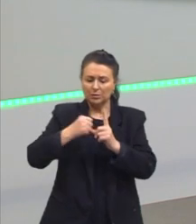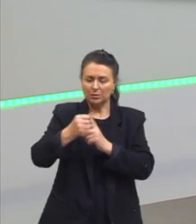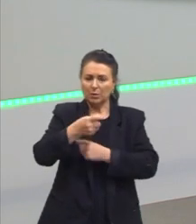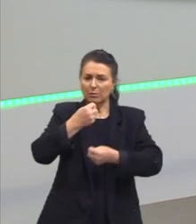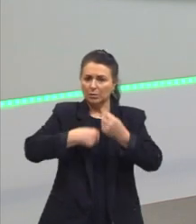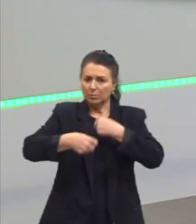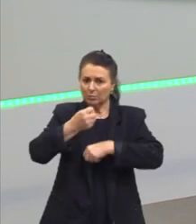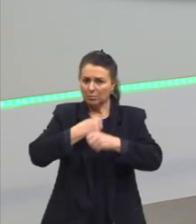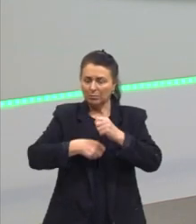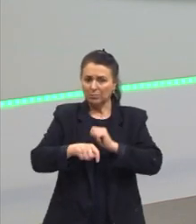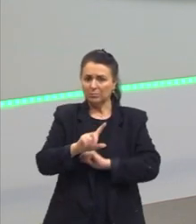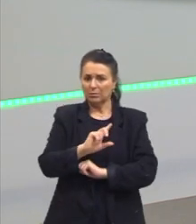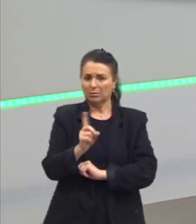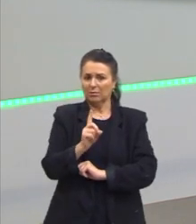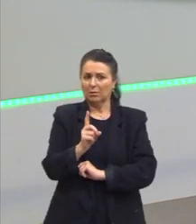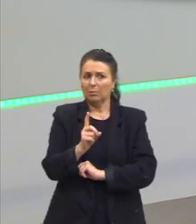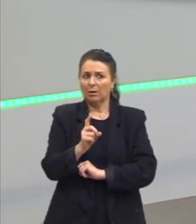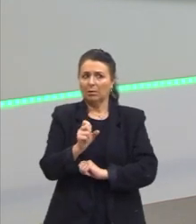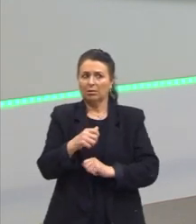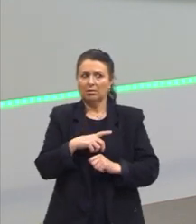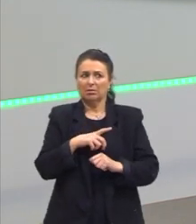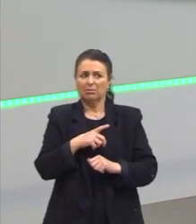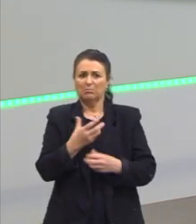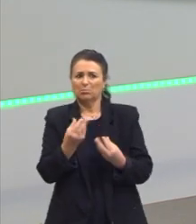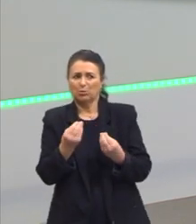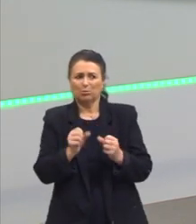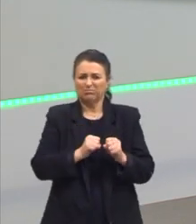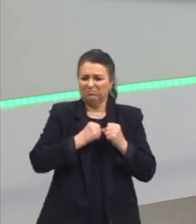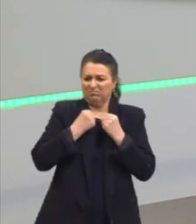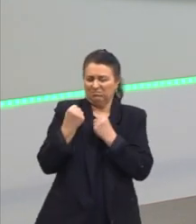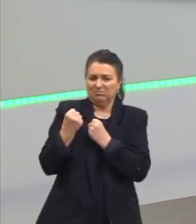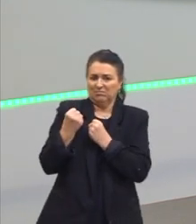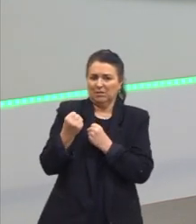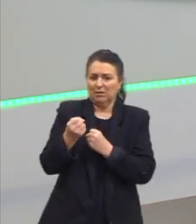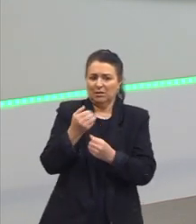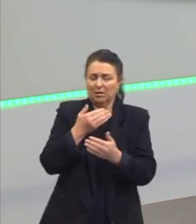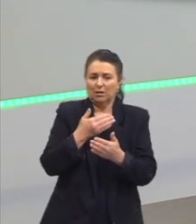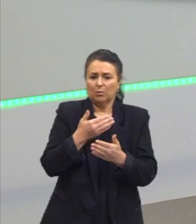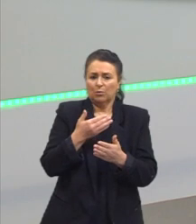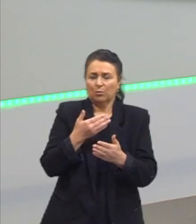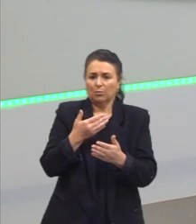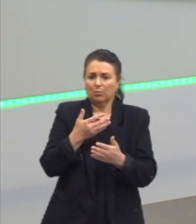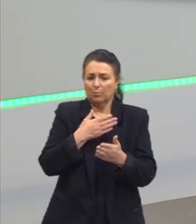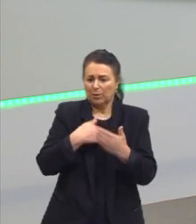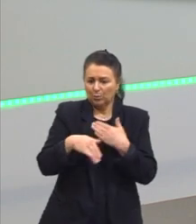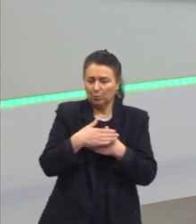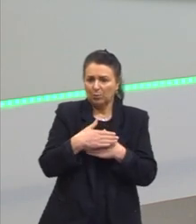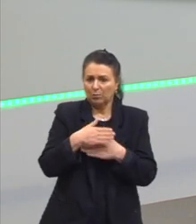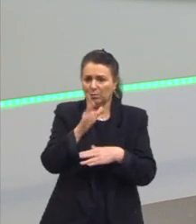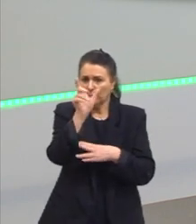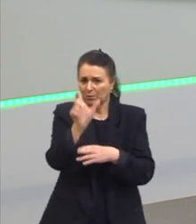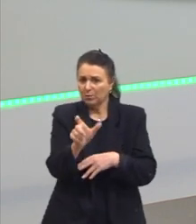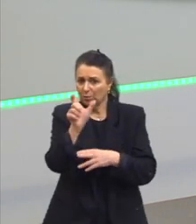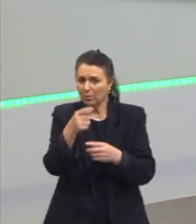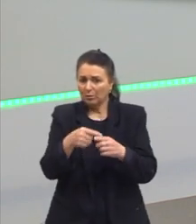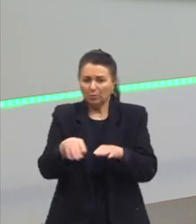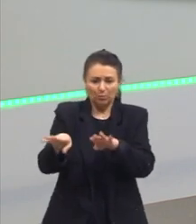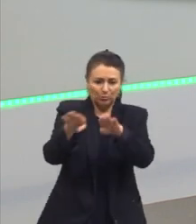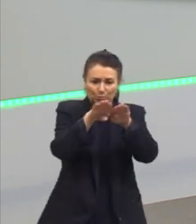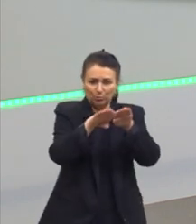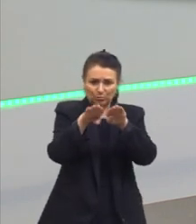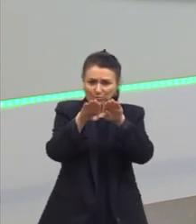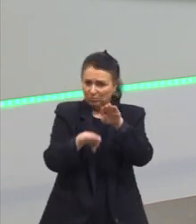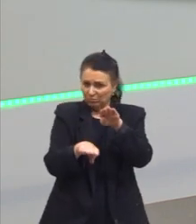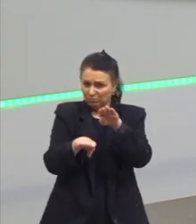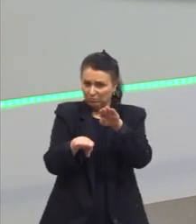não era tão potente, né? Para todas as pessoas, Porque havia muita desigualdade social, como existe, infelizmente,